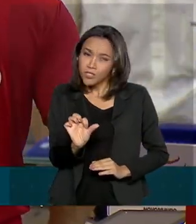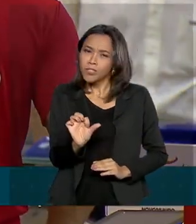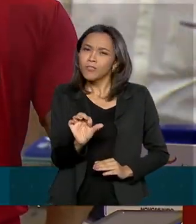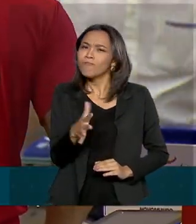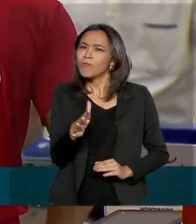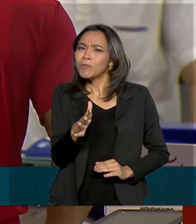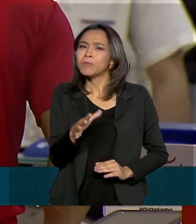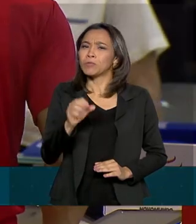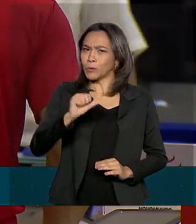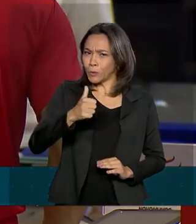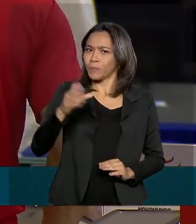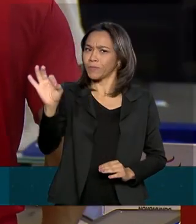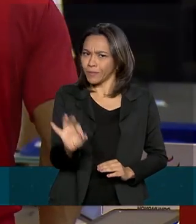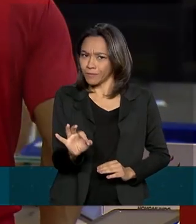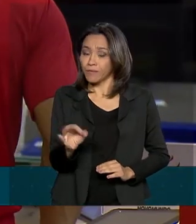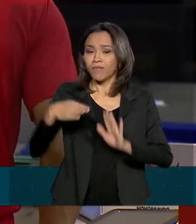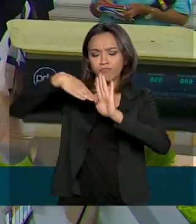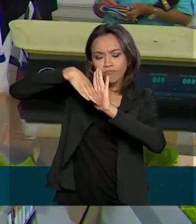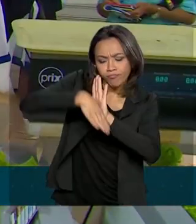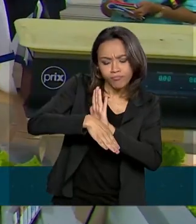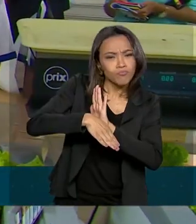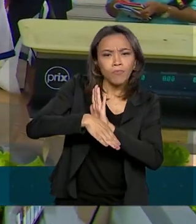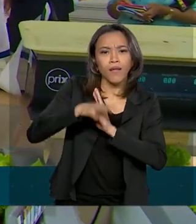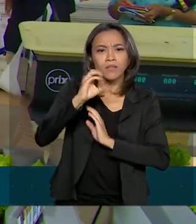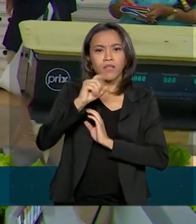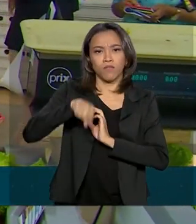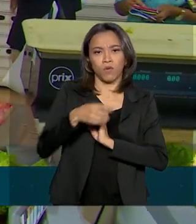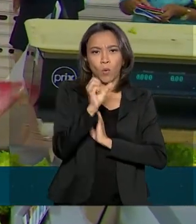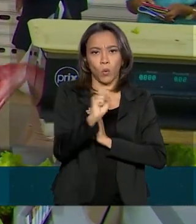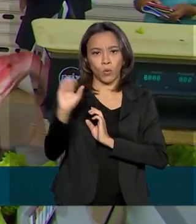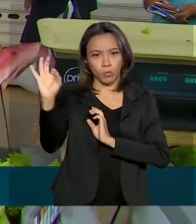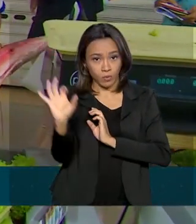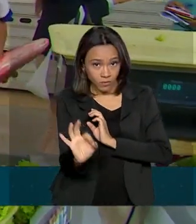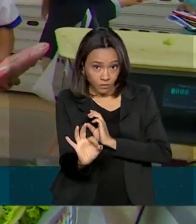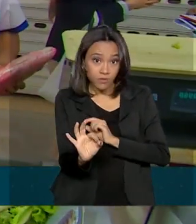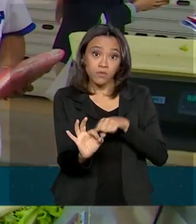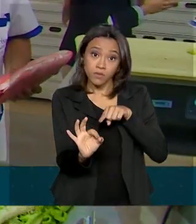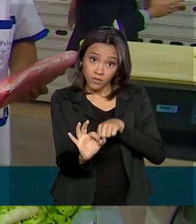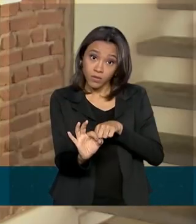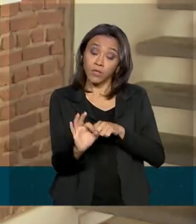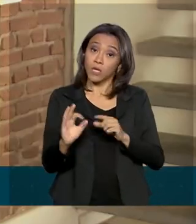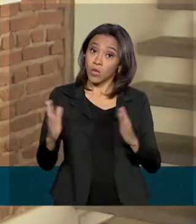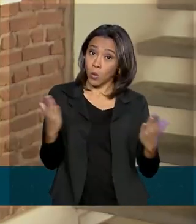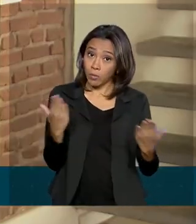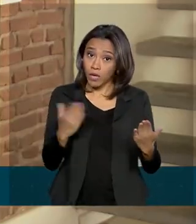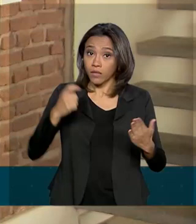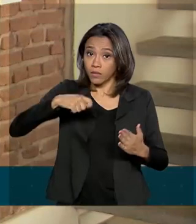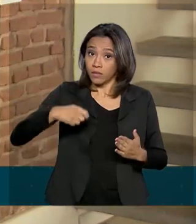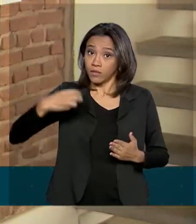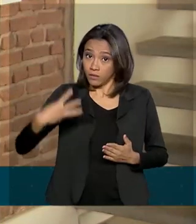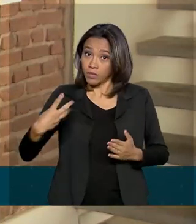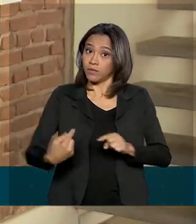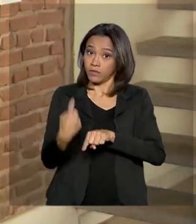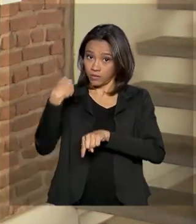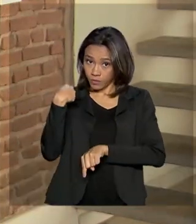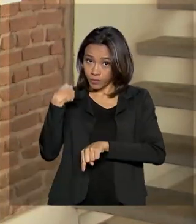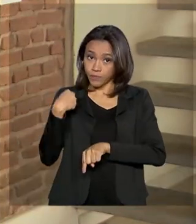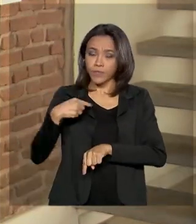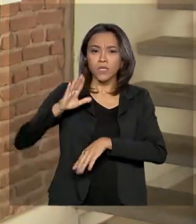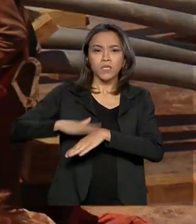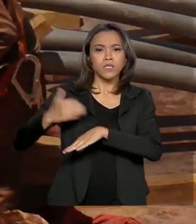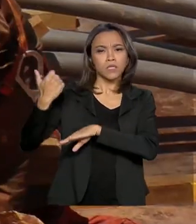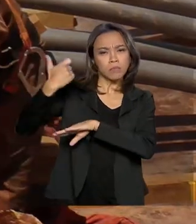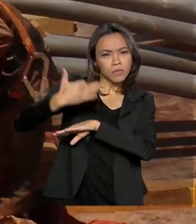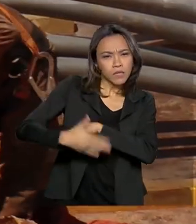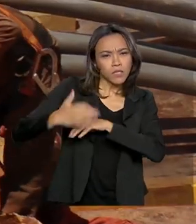ficou em 11%. A queda foi de 0,8 ponto percentual em relação ao trimestre anterior. Segundo